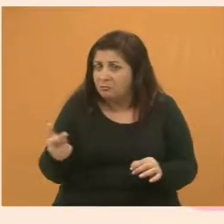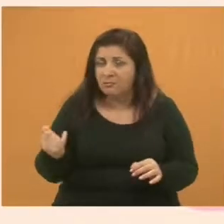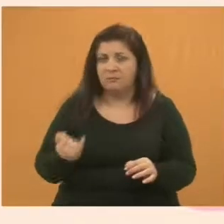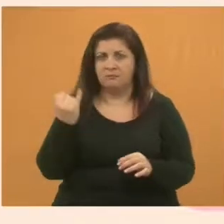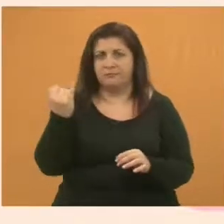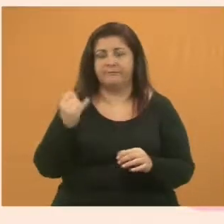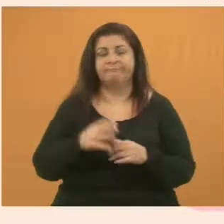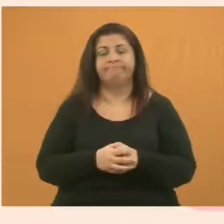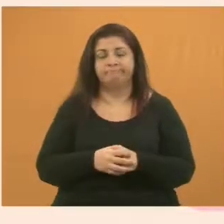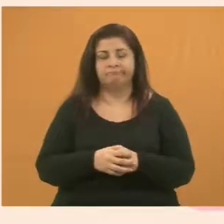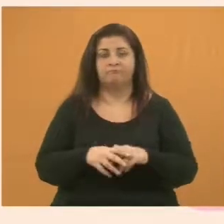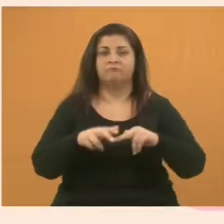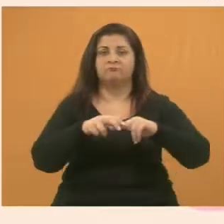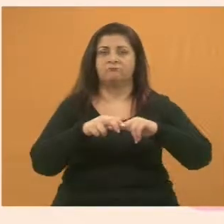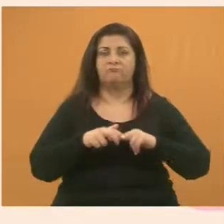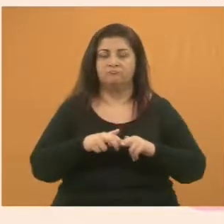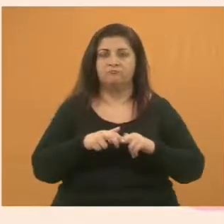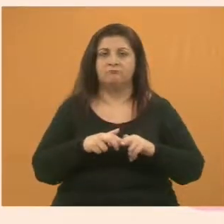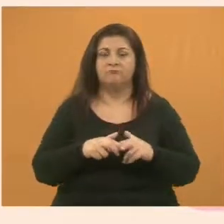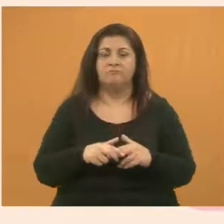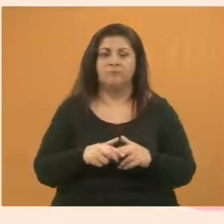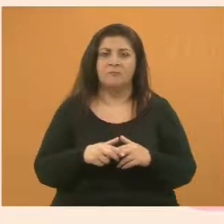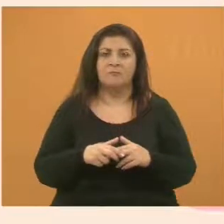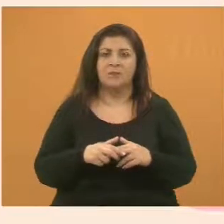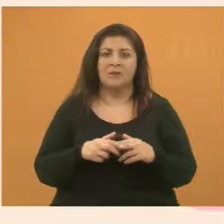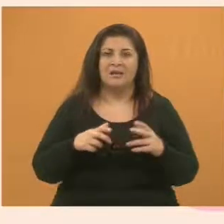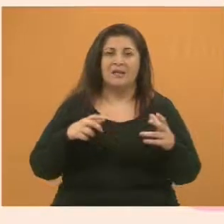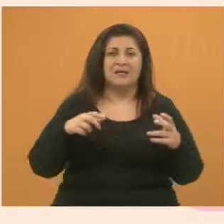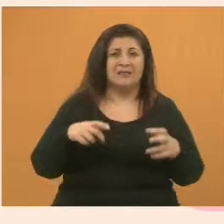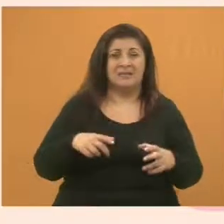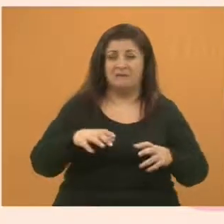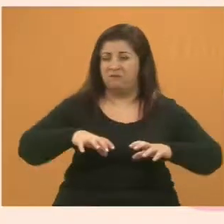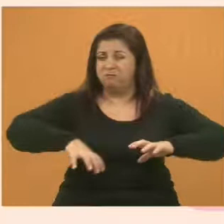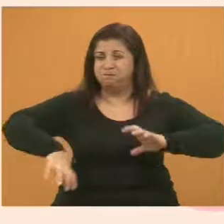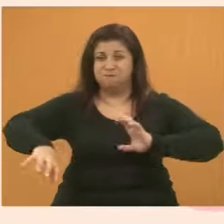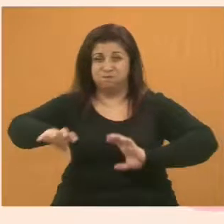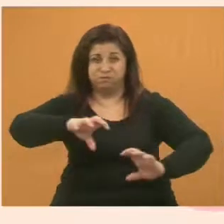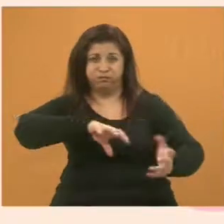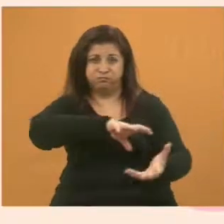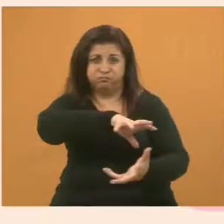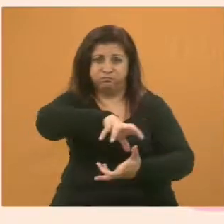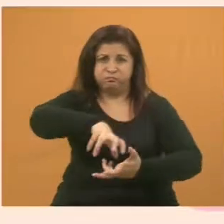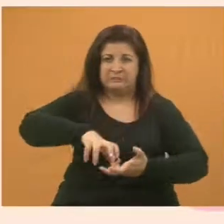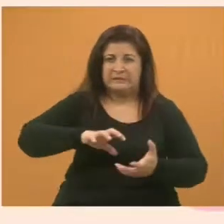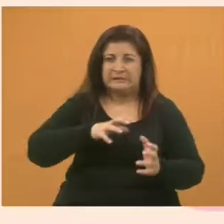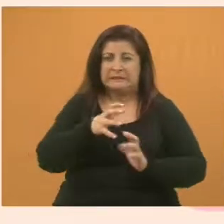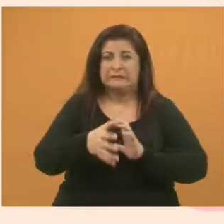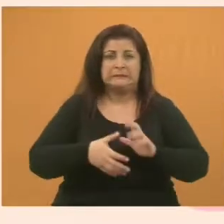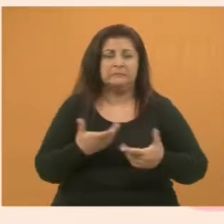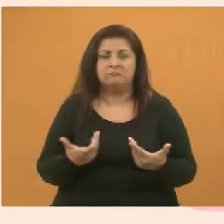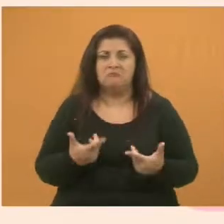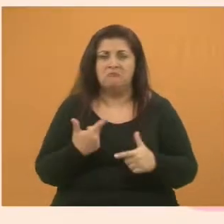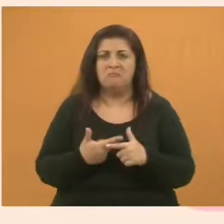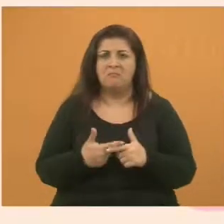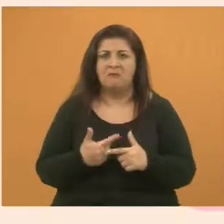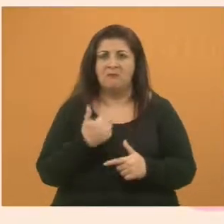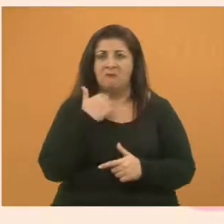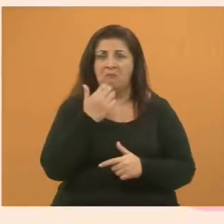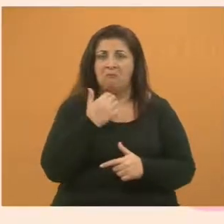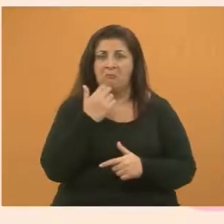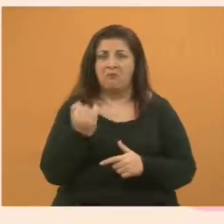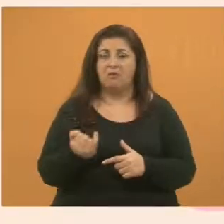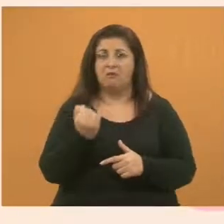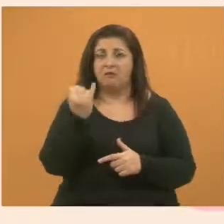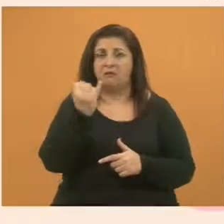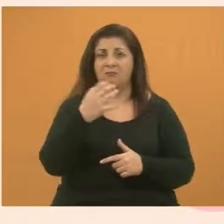que nós estamos, vamos entrar num caos realmente do planeta. Porque ninguém dá, quem que vai dar importância para uma abelha? Só